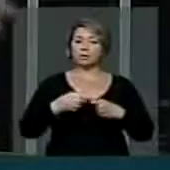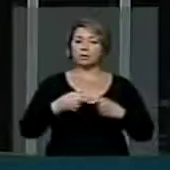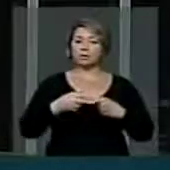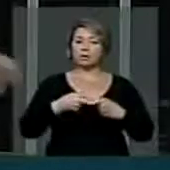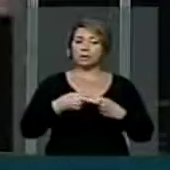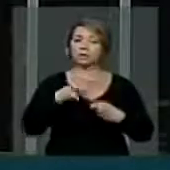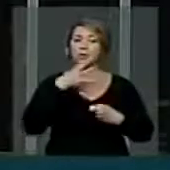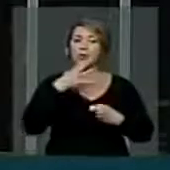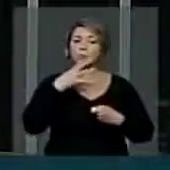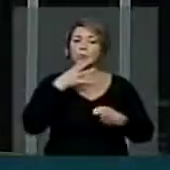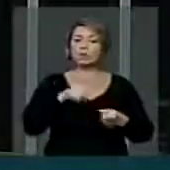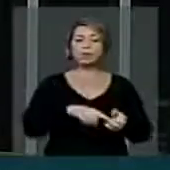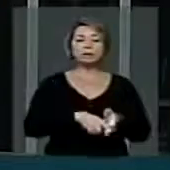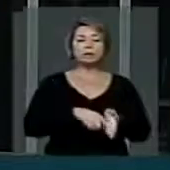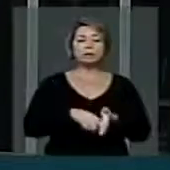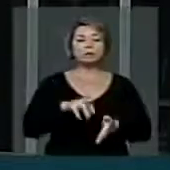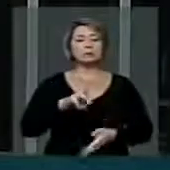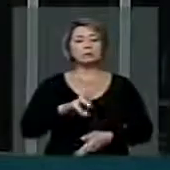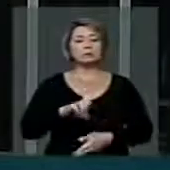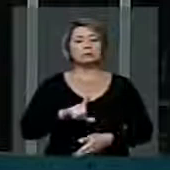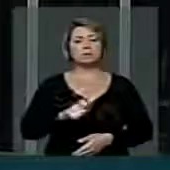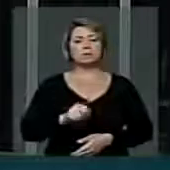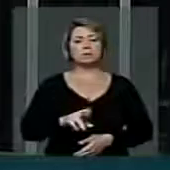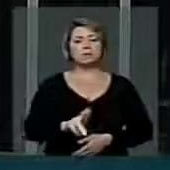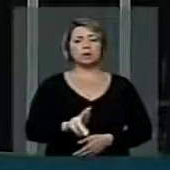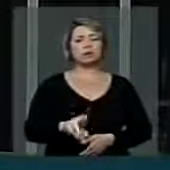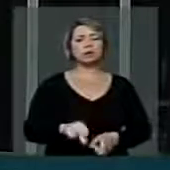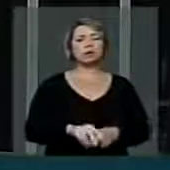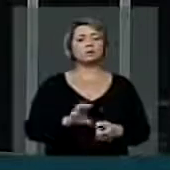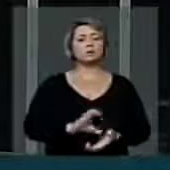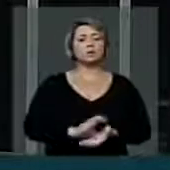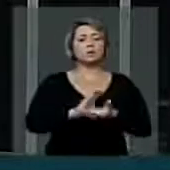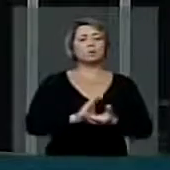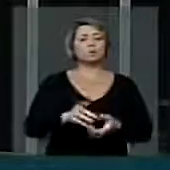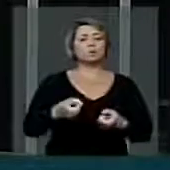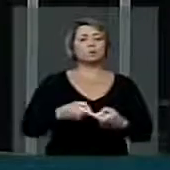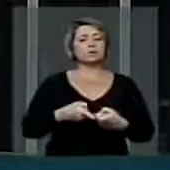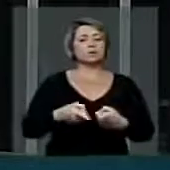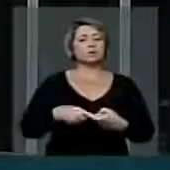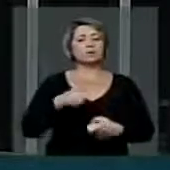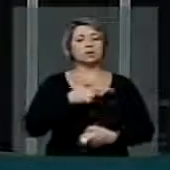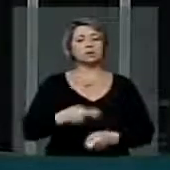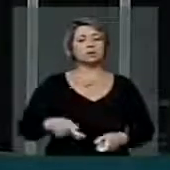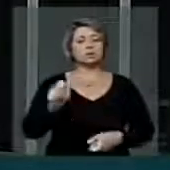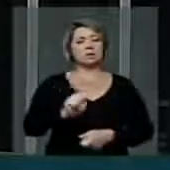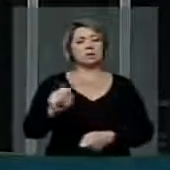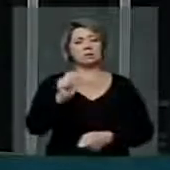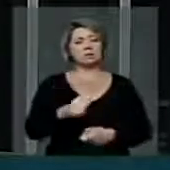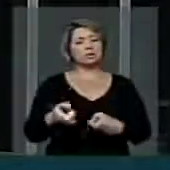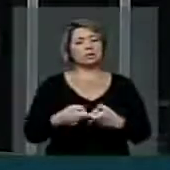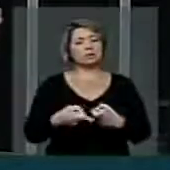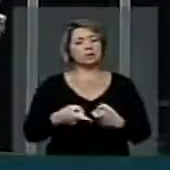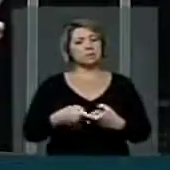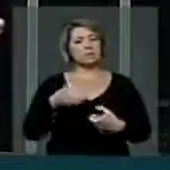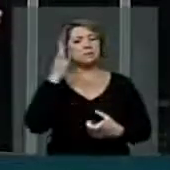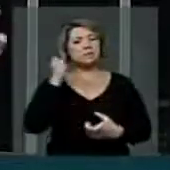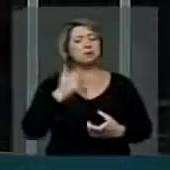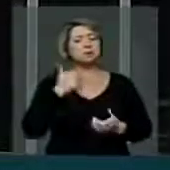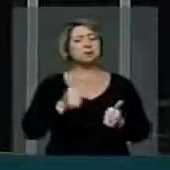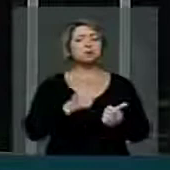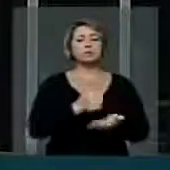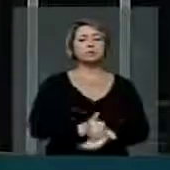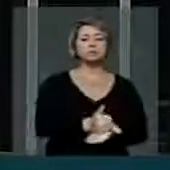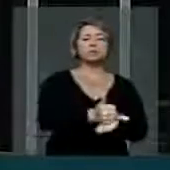o relator, o presidente do Conselho Federal de Medicina e o presidente da Associação Nacional dos Médicos Residentes, também passou a